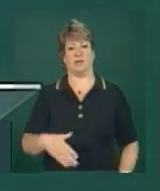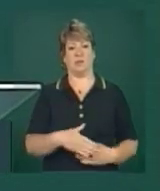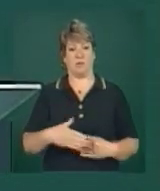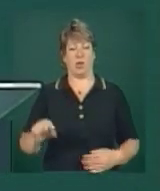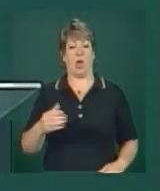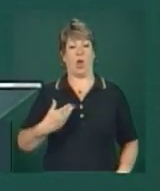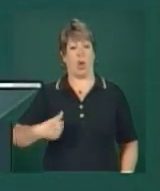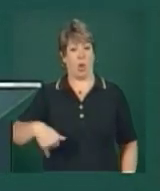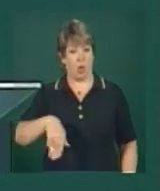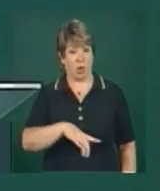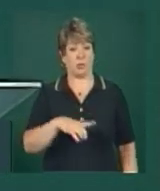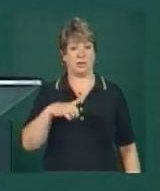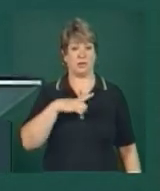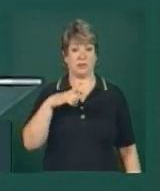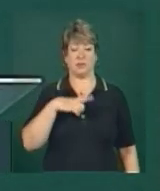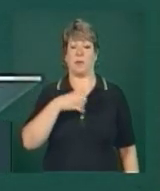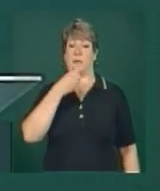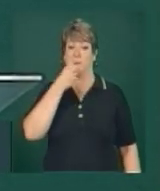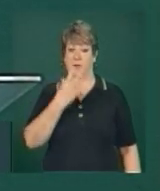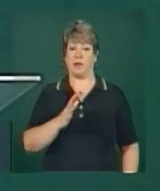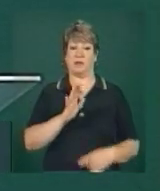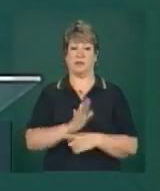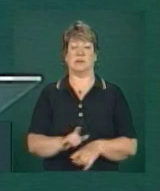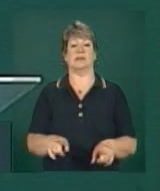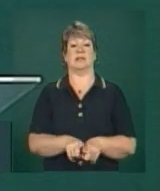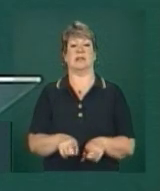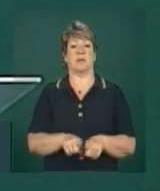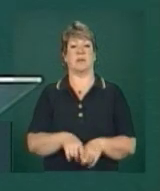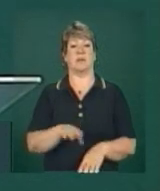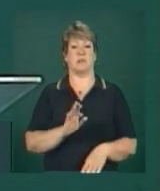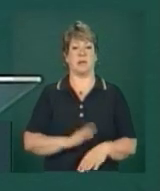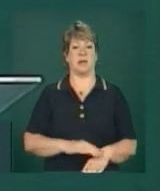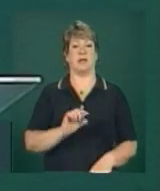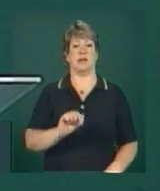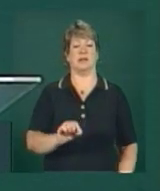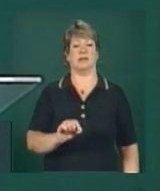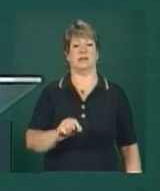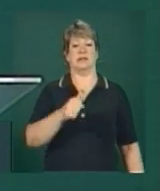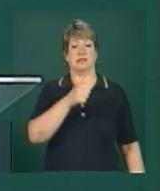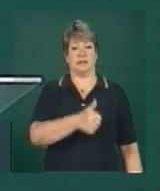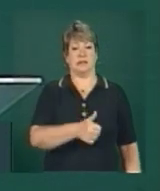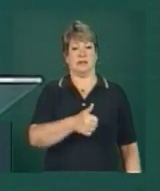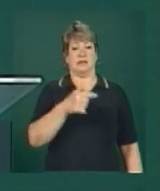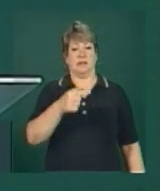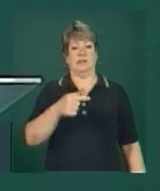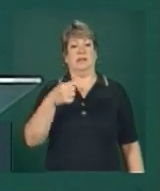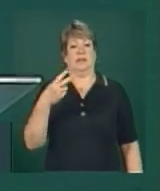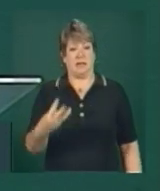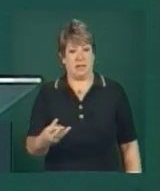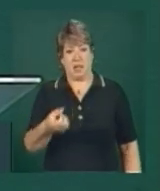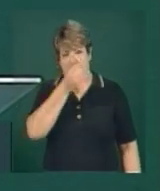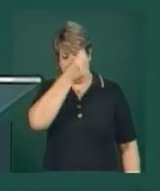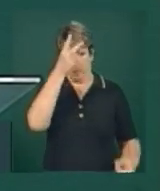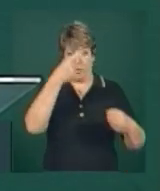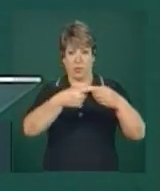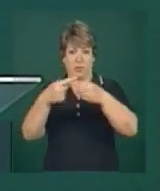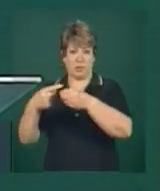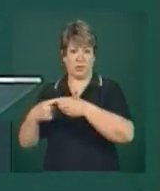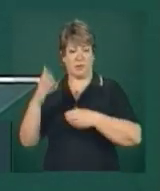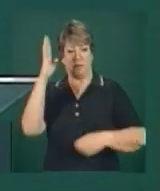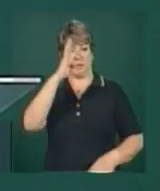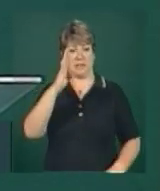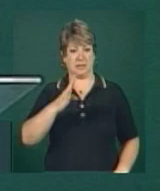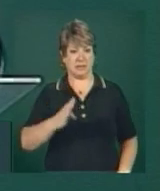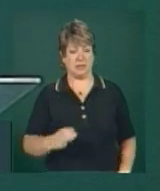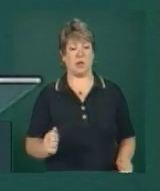nós beneficiarmos também mais 173 municípios brasileiros